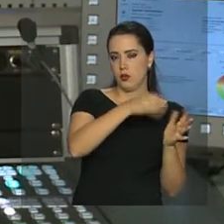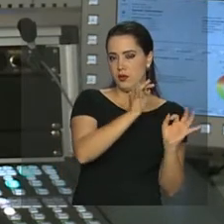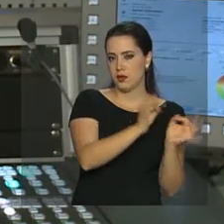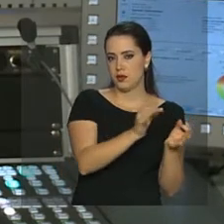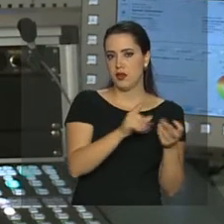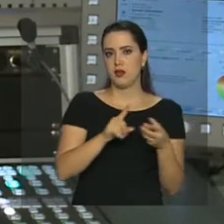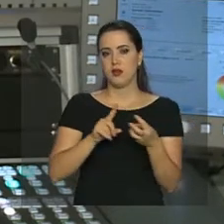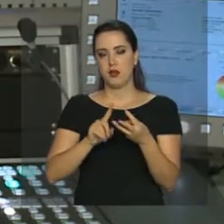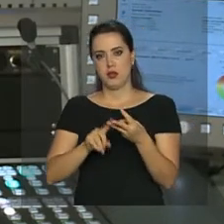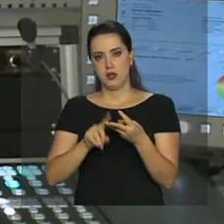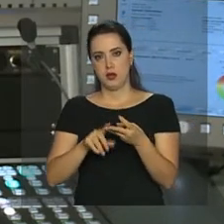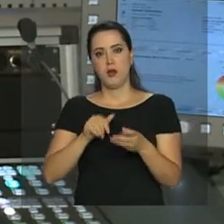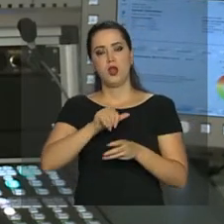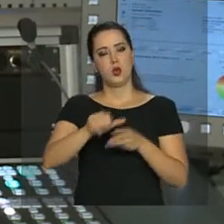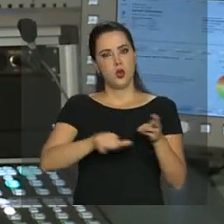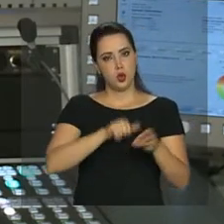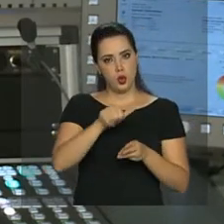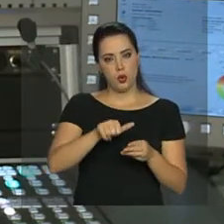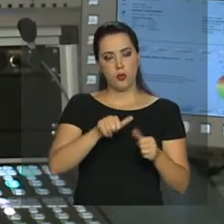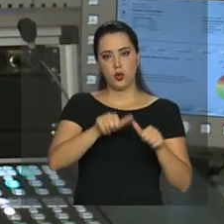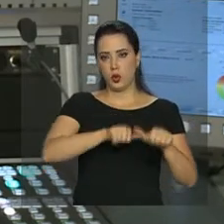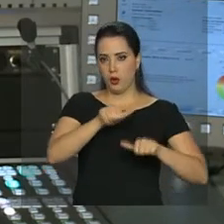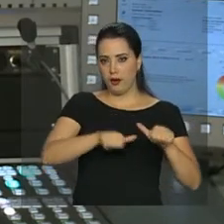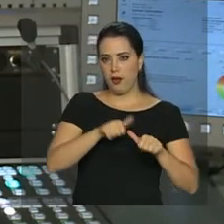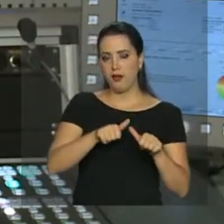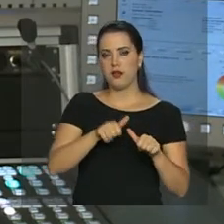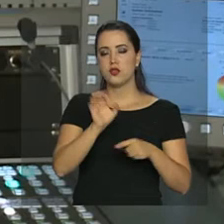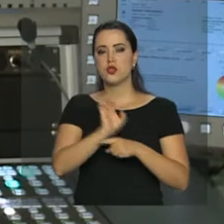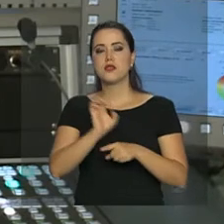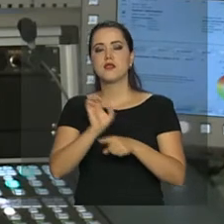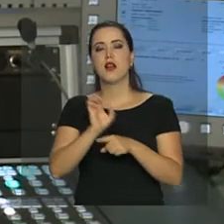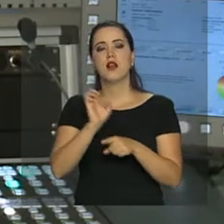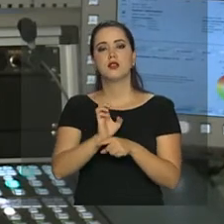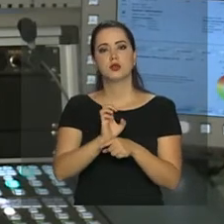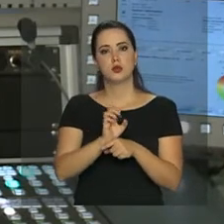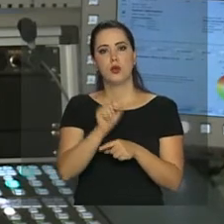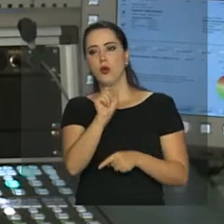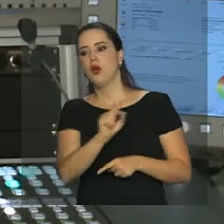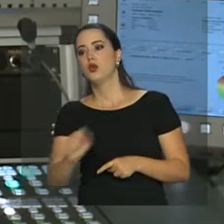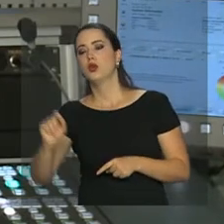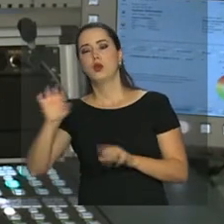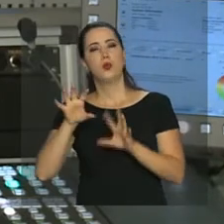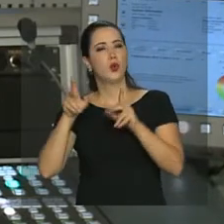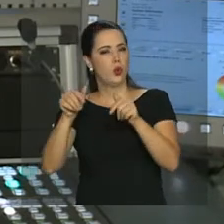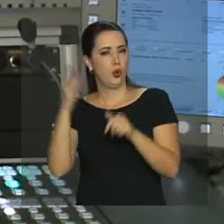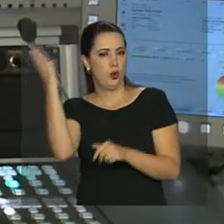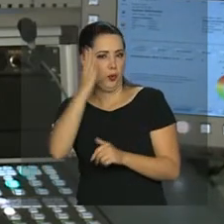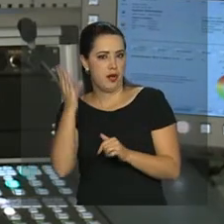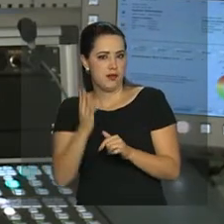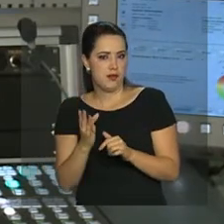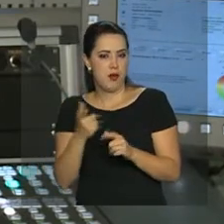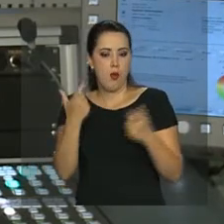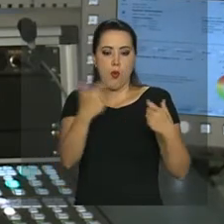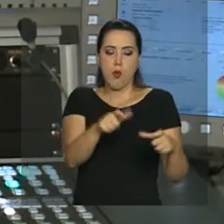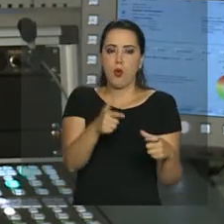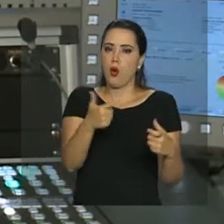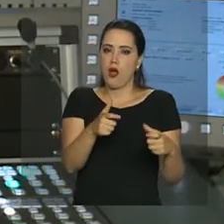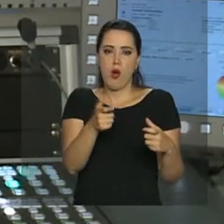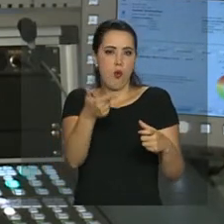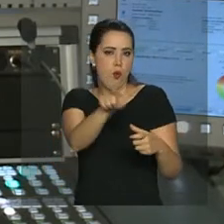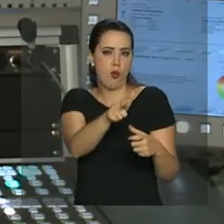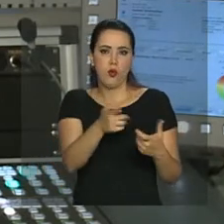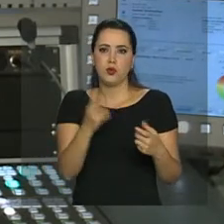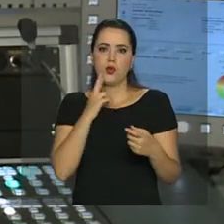interiorizar uma parte desses venezuelanos, distribuindo essas pessoas para outros estados